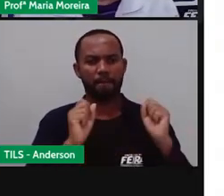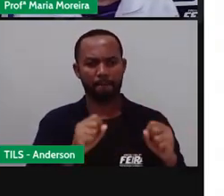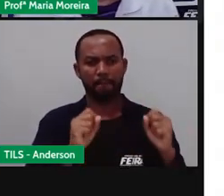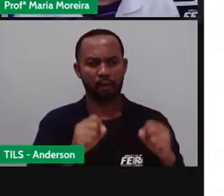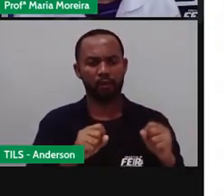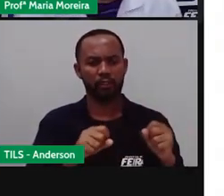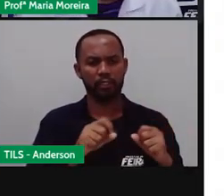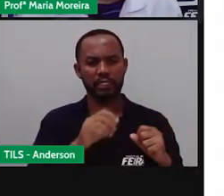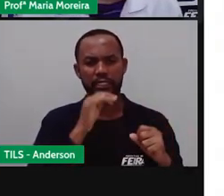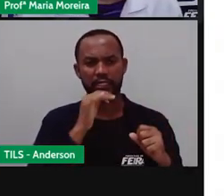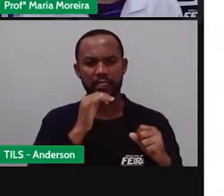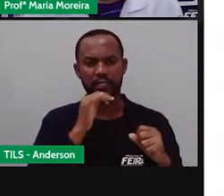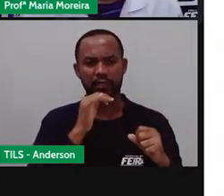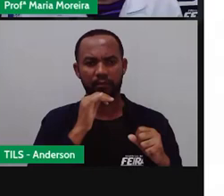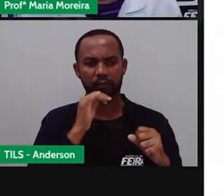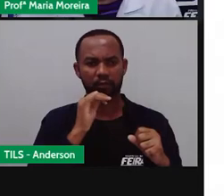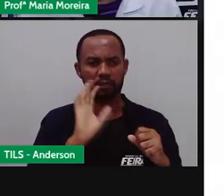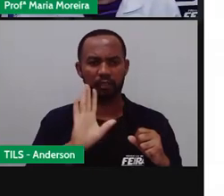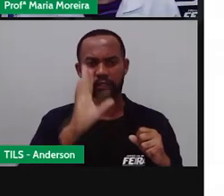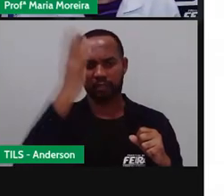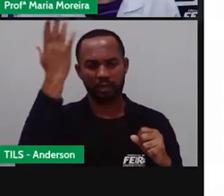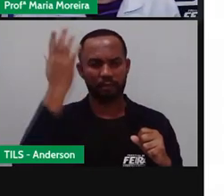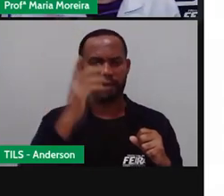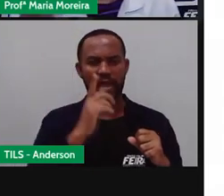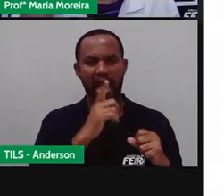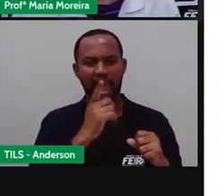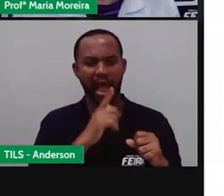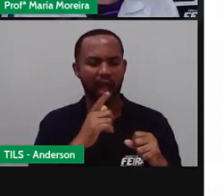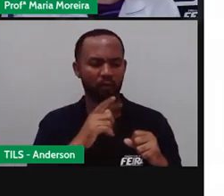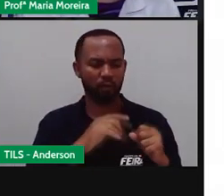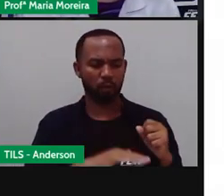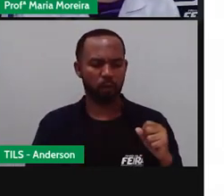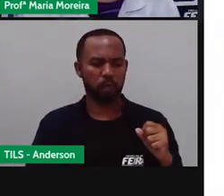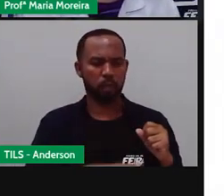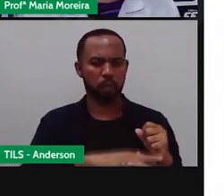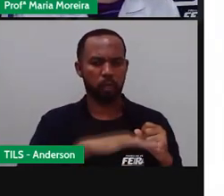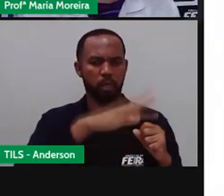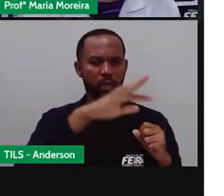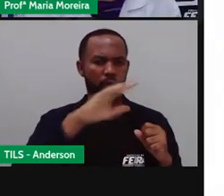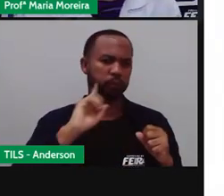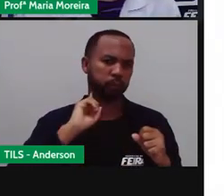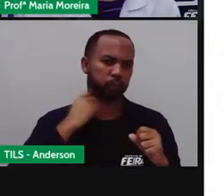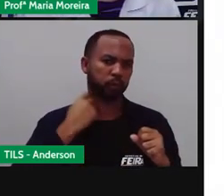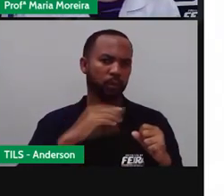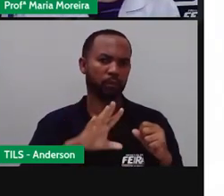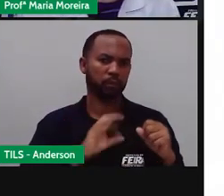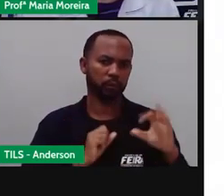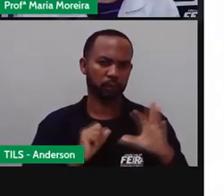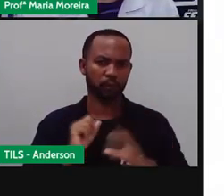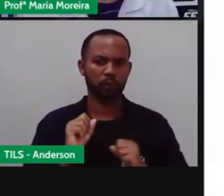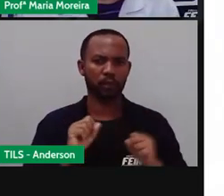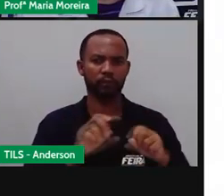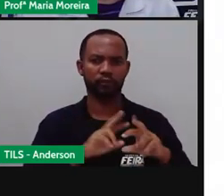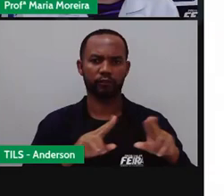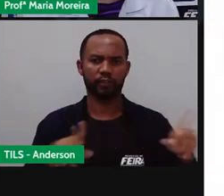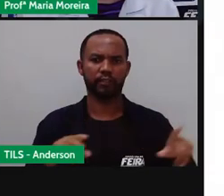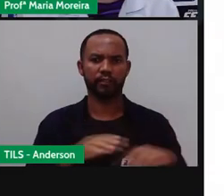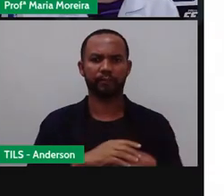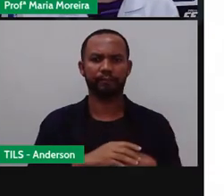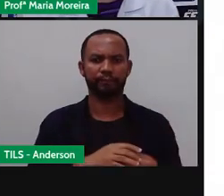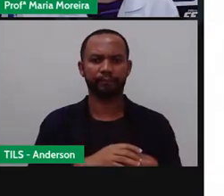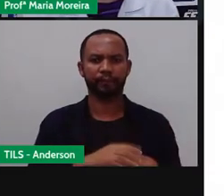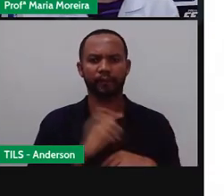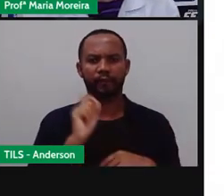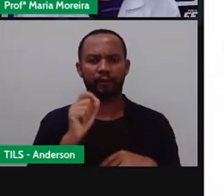enchentes Agravar ainda mais o perigo de contaminação Por quê? Leptospirose Que é transmitida pelo